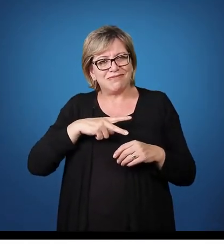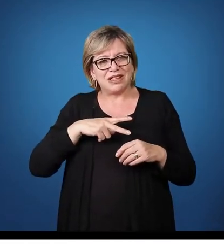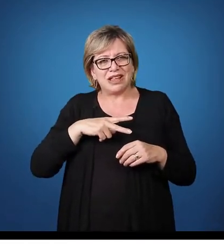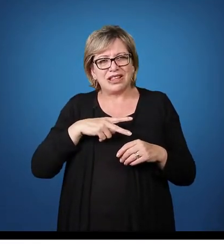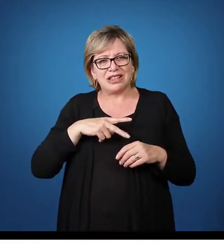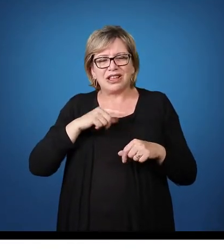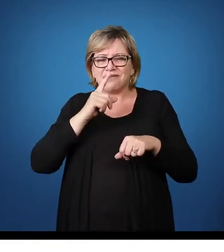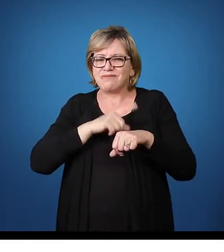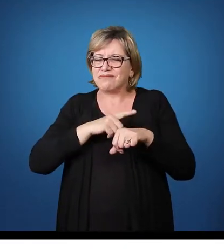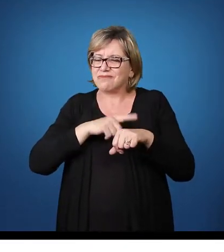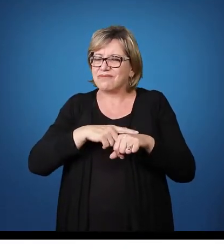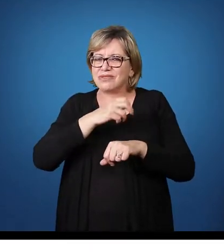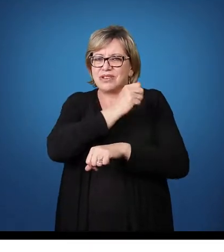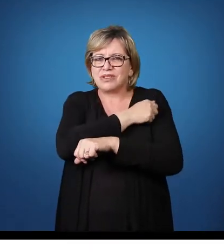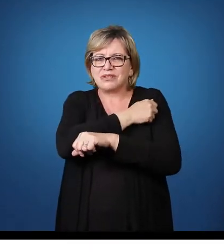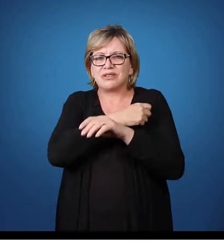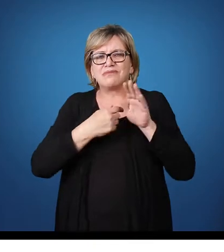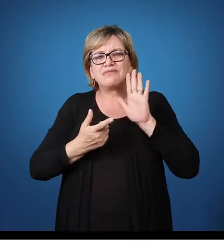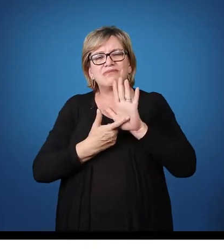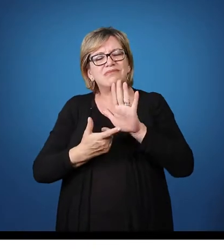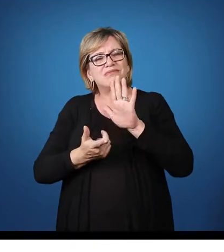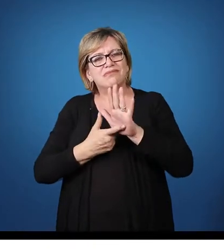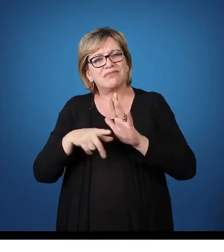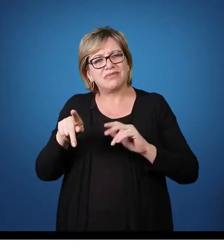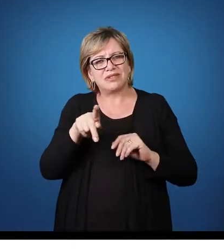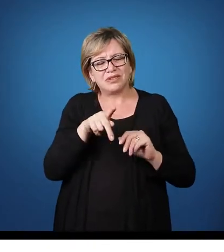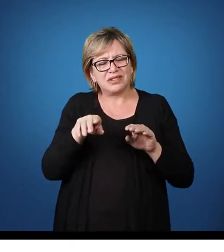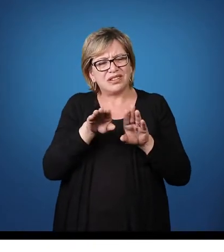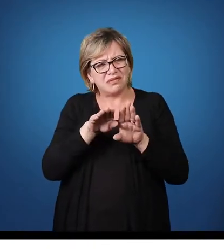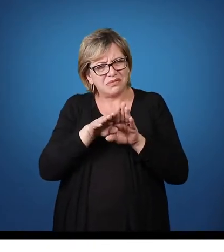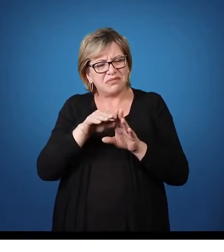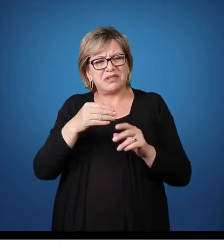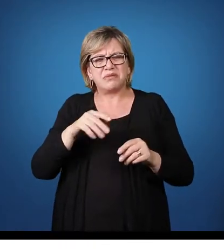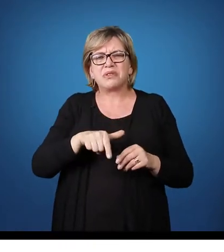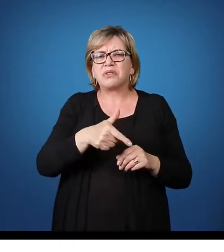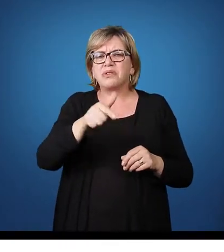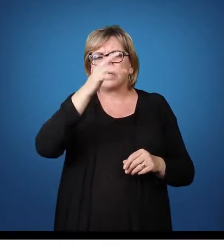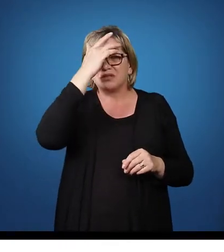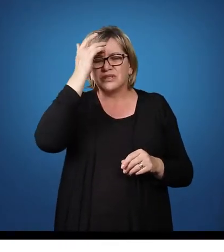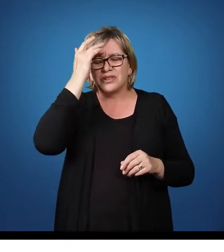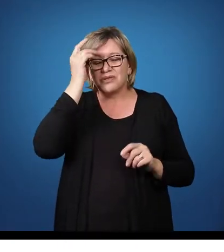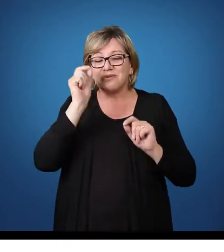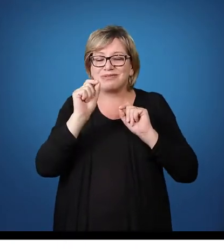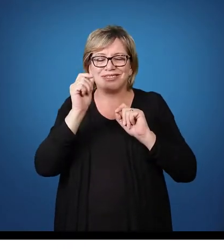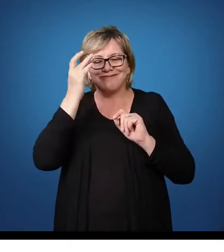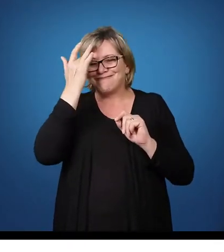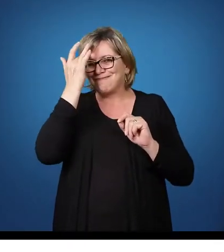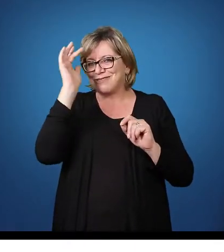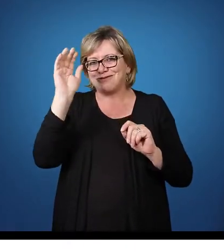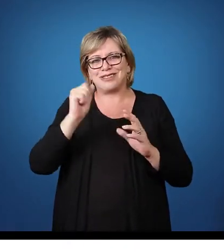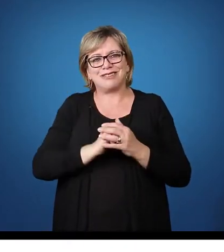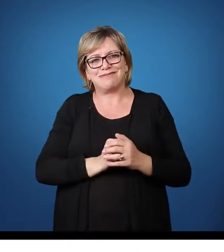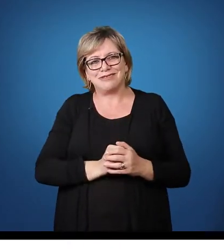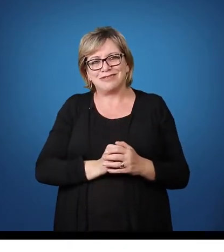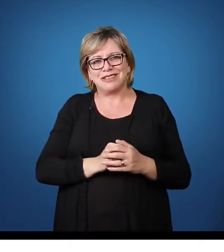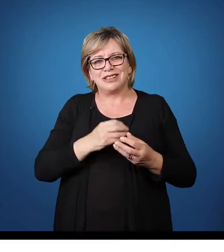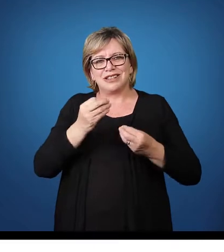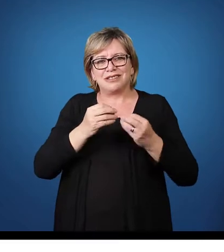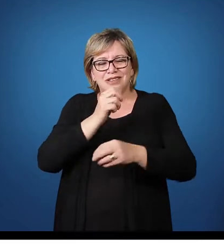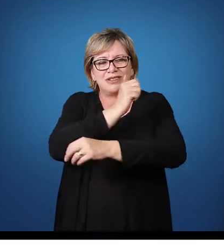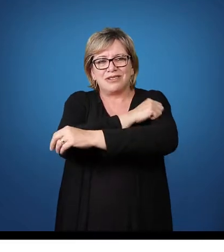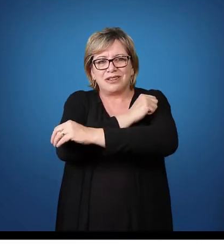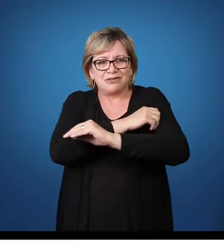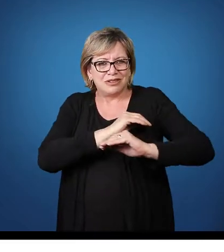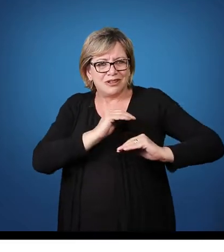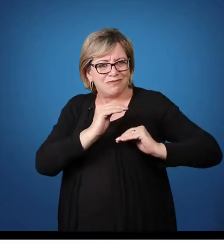está expondo ao professor e também aos colegas o seu não saber. E o aluno, nesse momento, ele também está